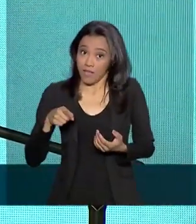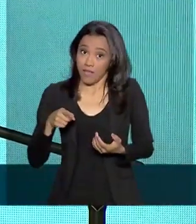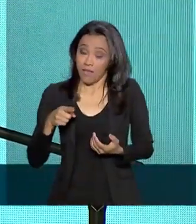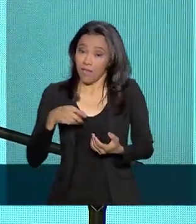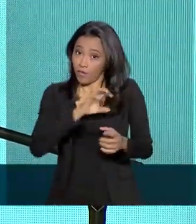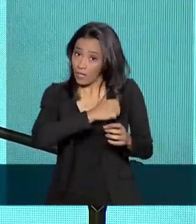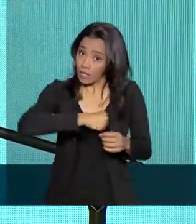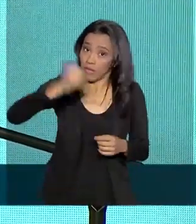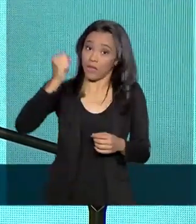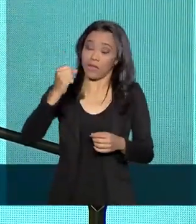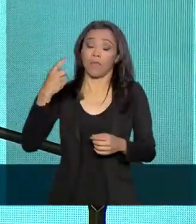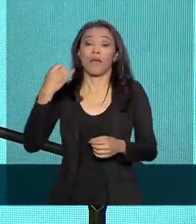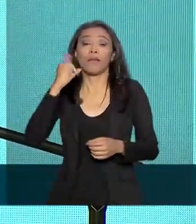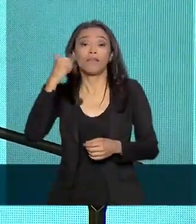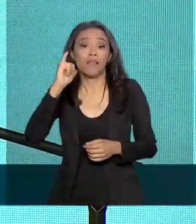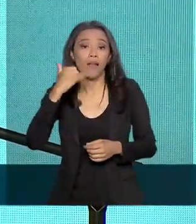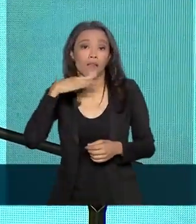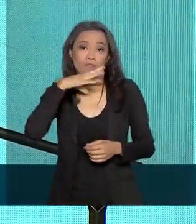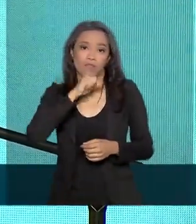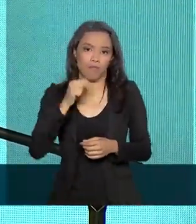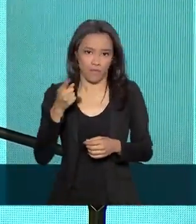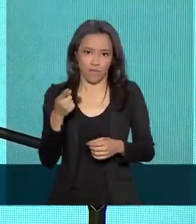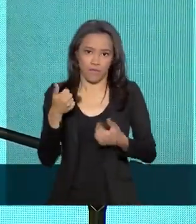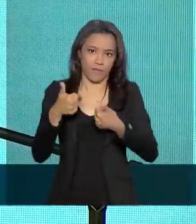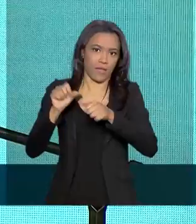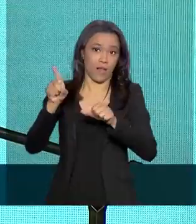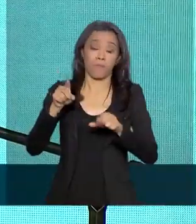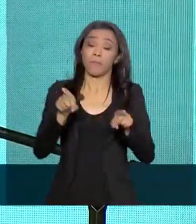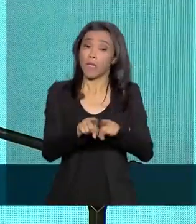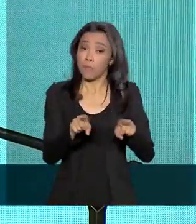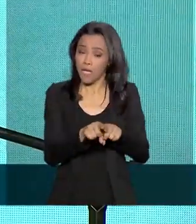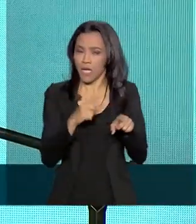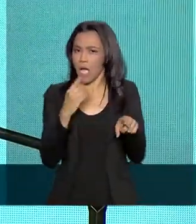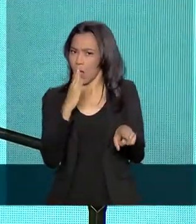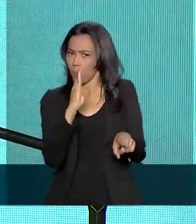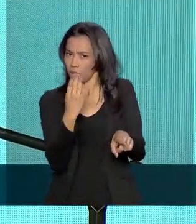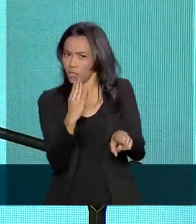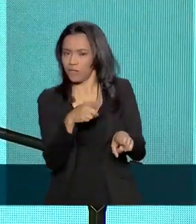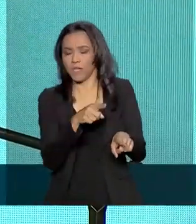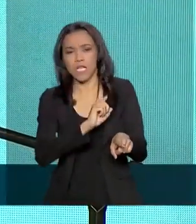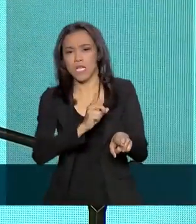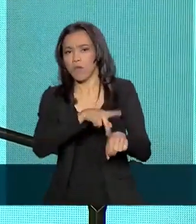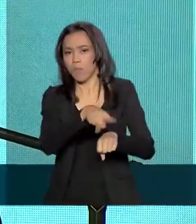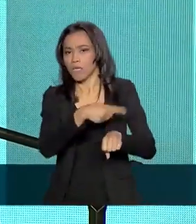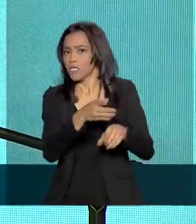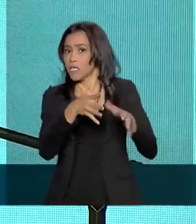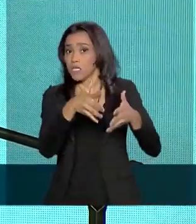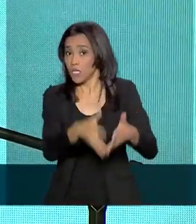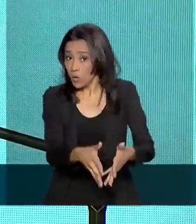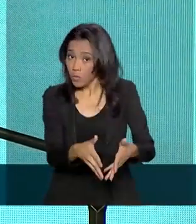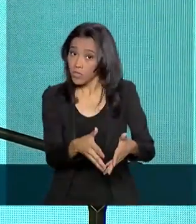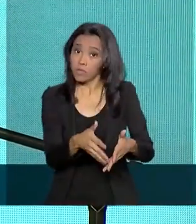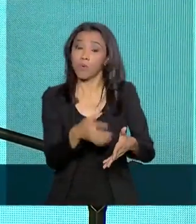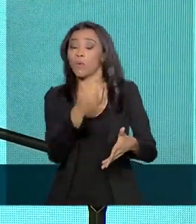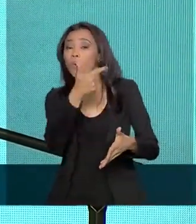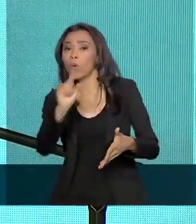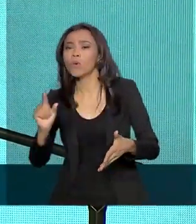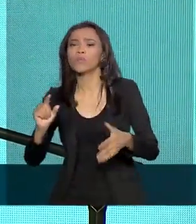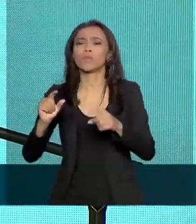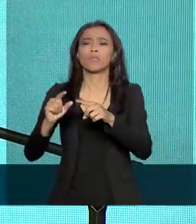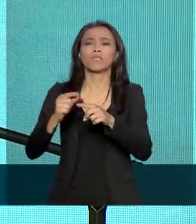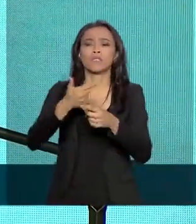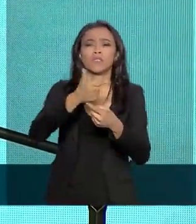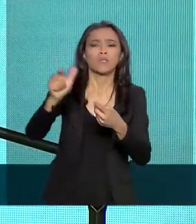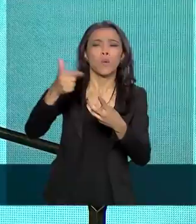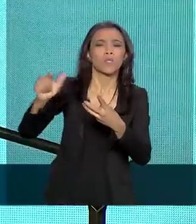teve. E depois, a Bolívia também não participou da questão do foro de São Paulo em Caracas. Então,